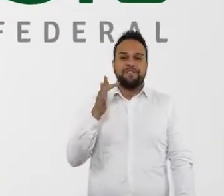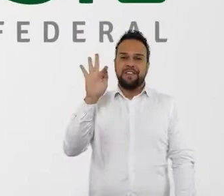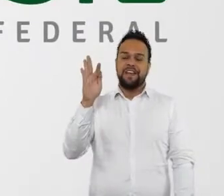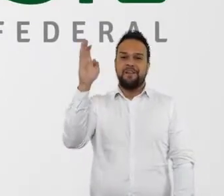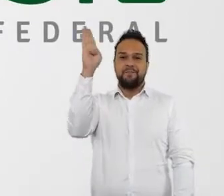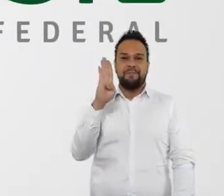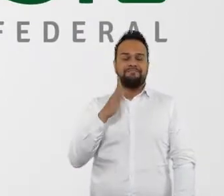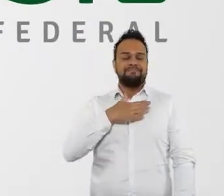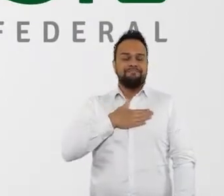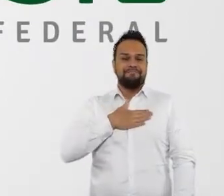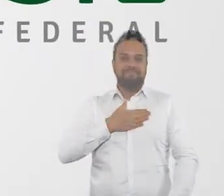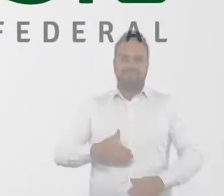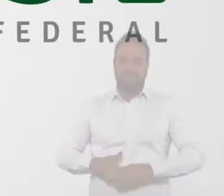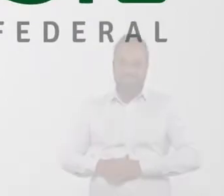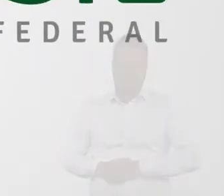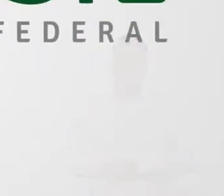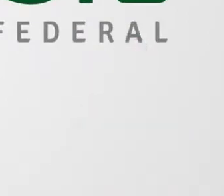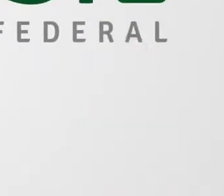Pátria Amada Brasil.